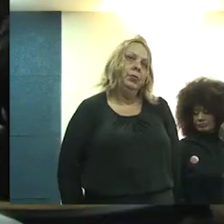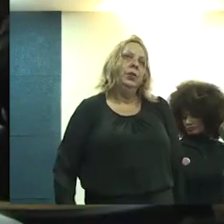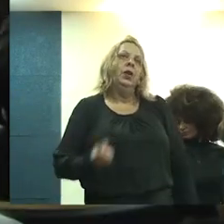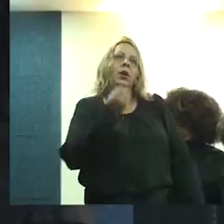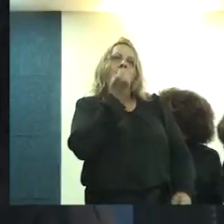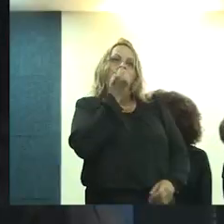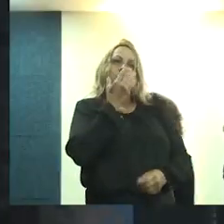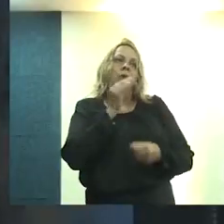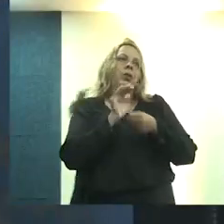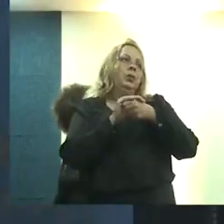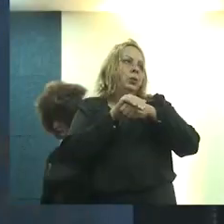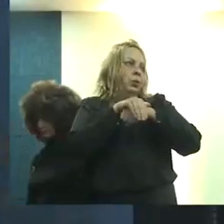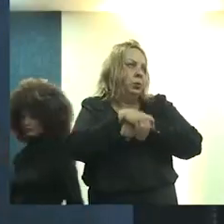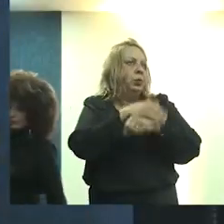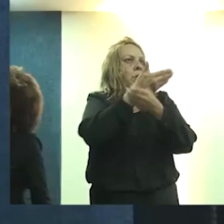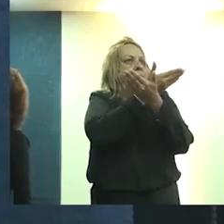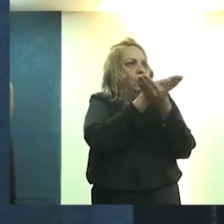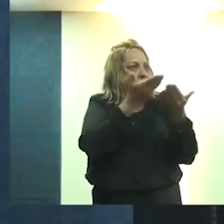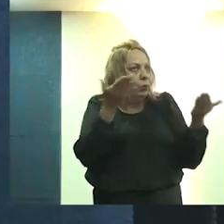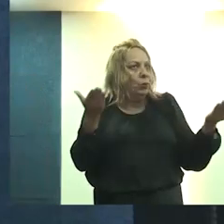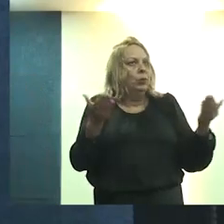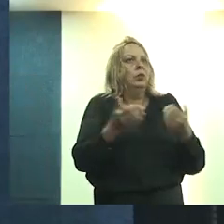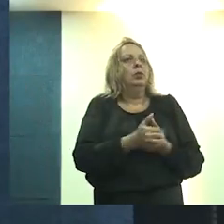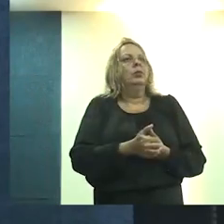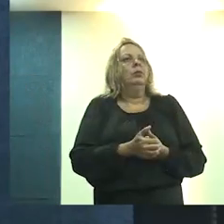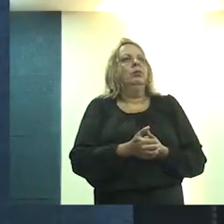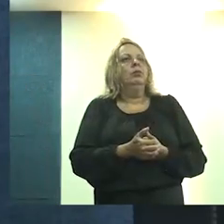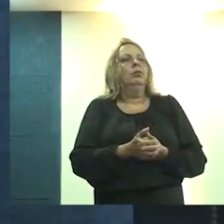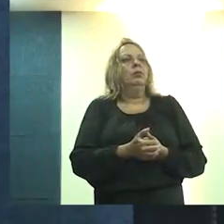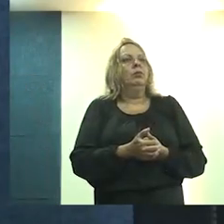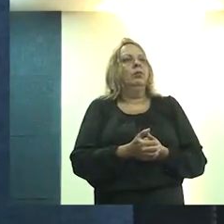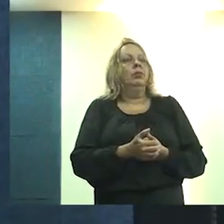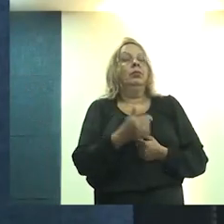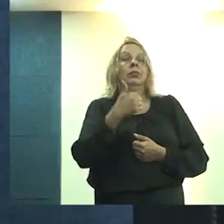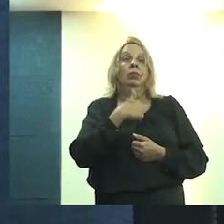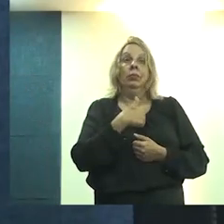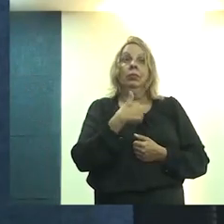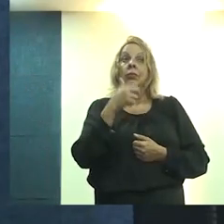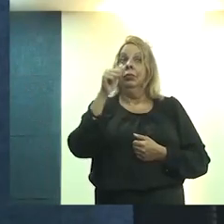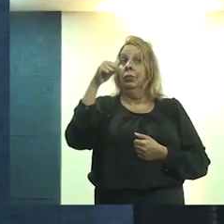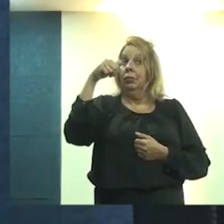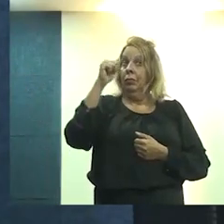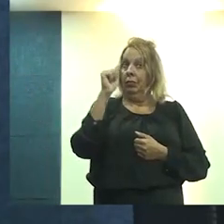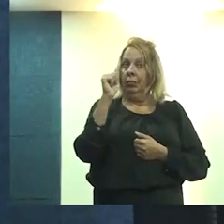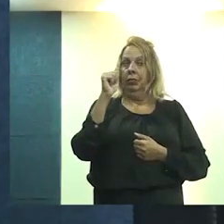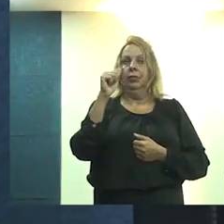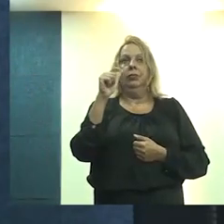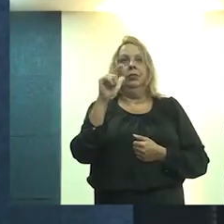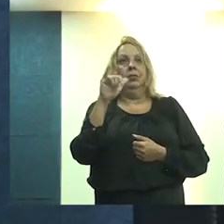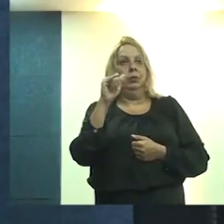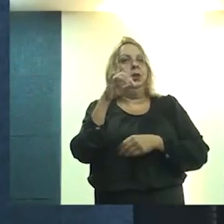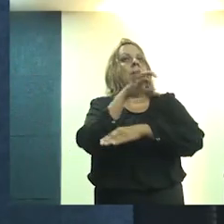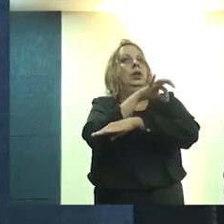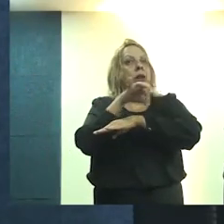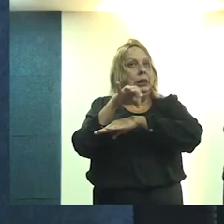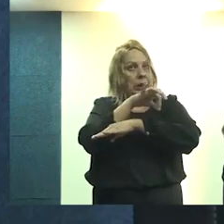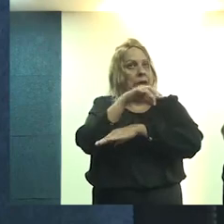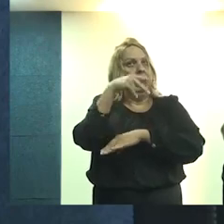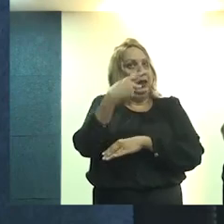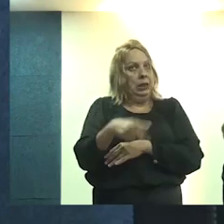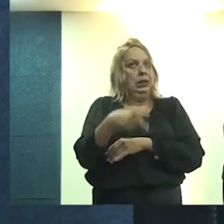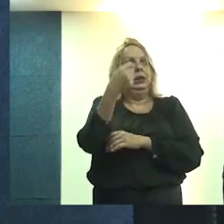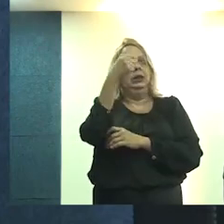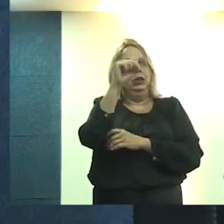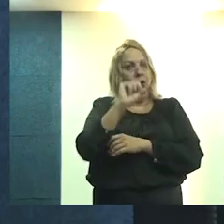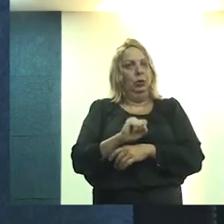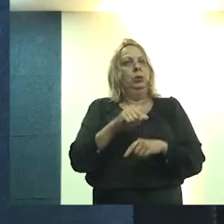Boa noite a todos os colegas e todas as colegas. Eu sou Ana Libório, sou arquiteta aqui de